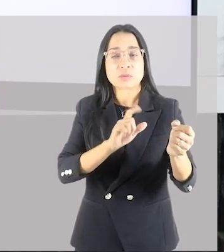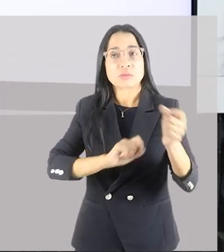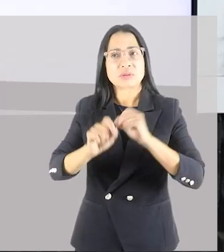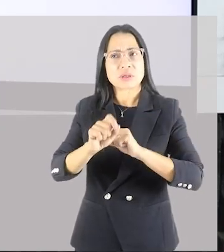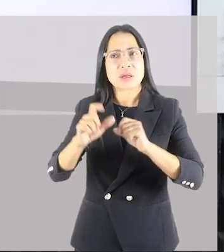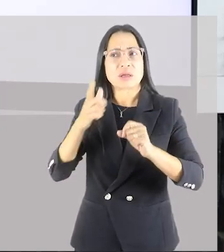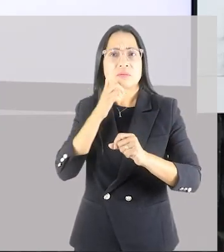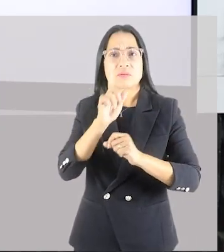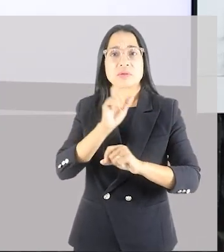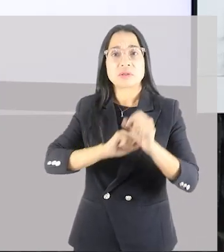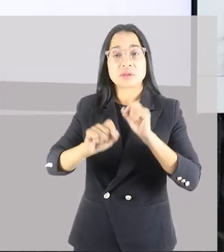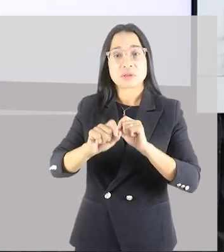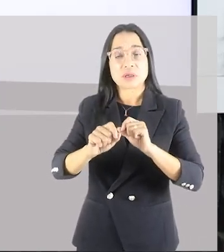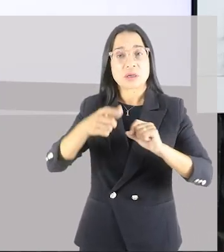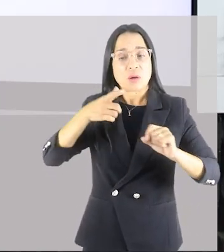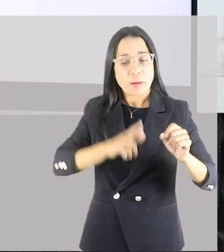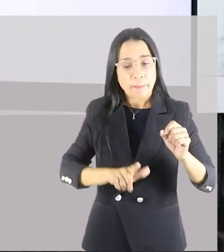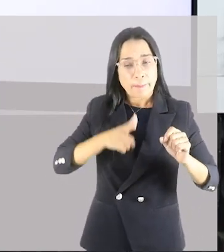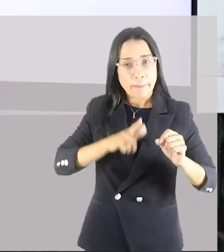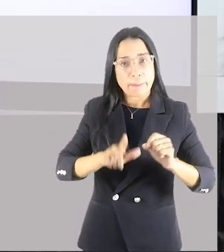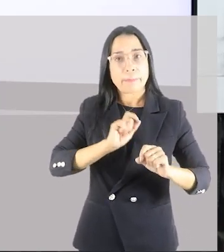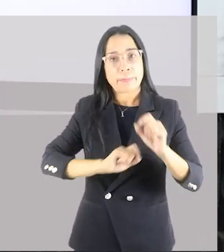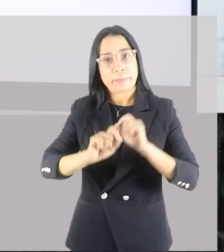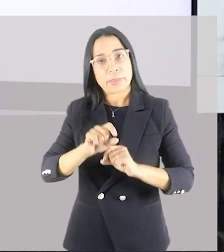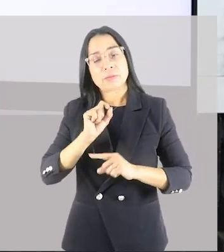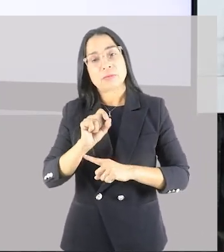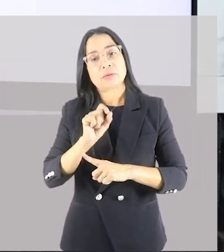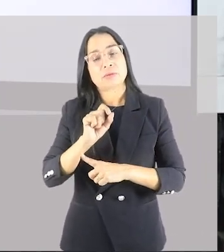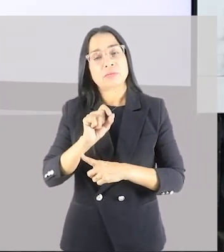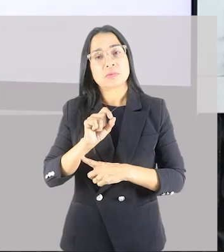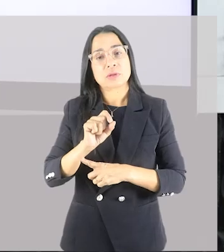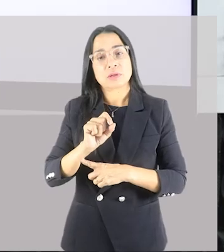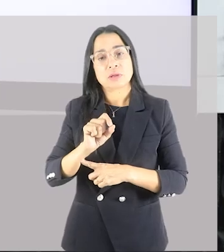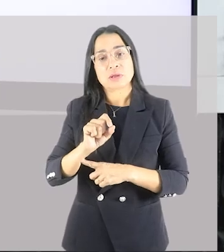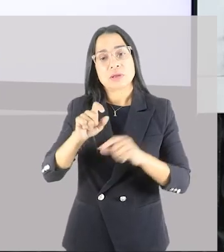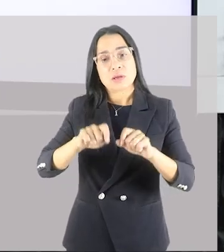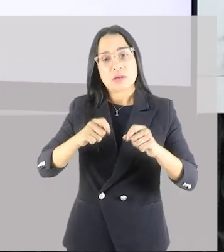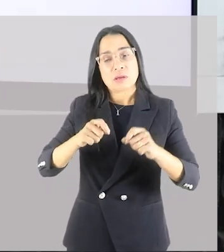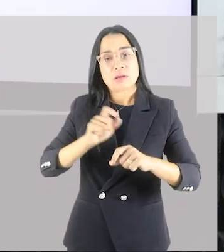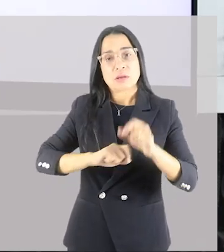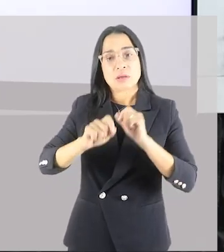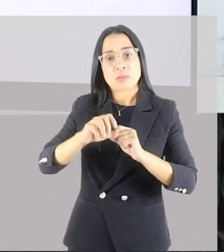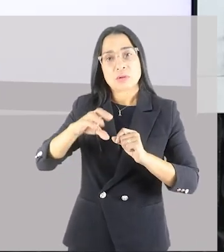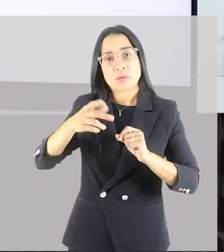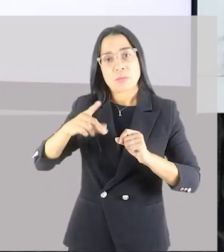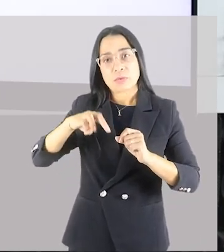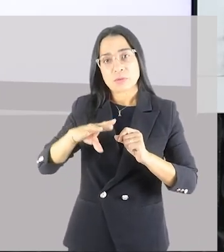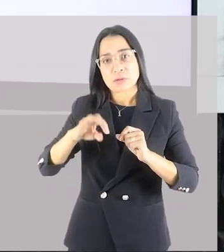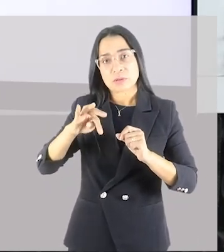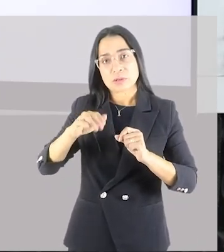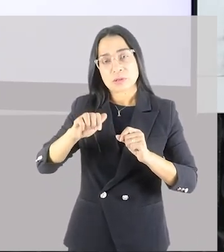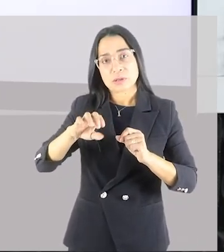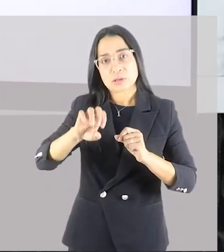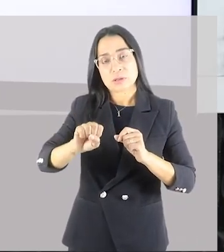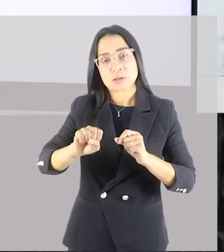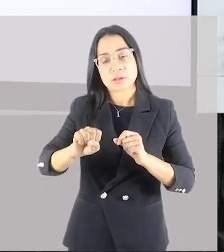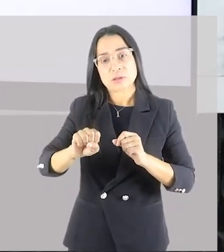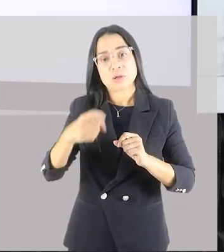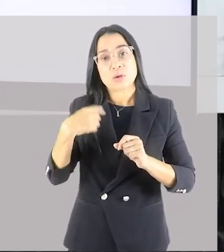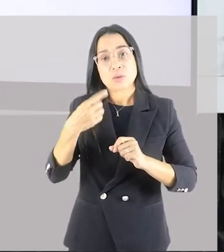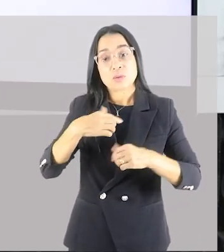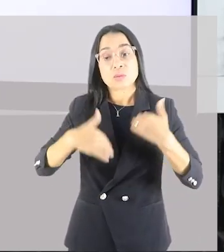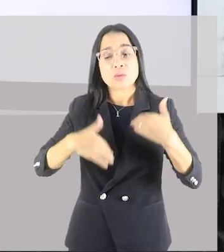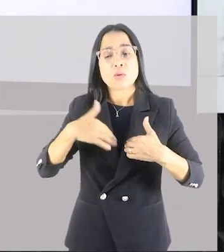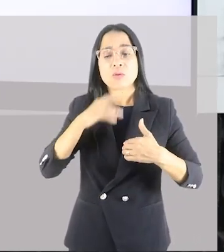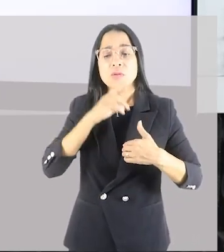carga por determinada repetição, a gente está dando, está quebrando a homeostase dele. O nosso corpo vai dizer